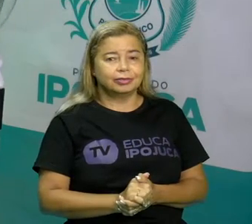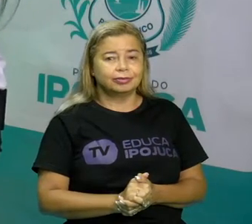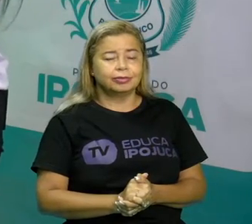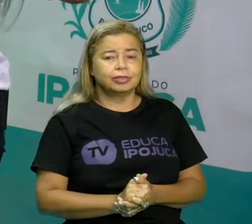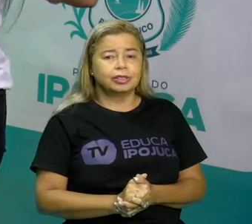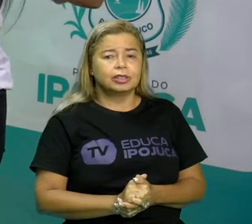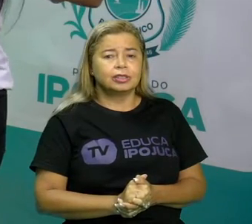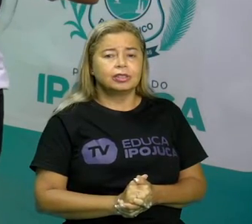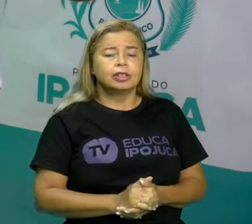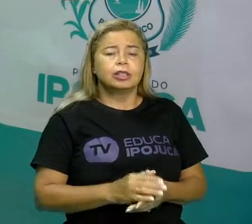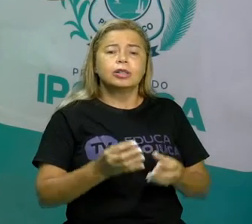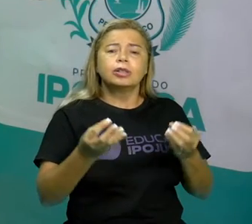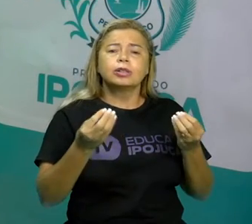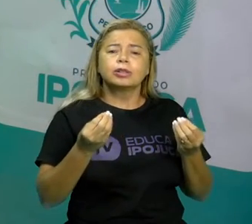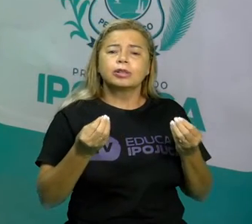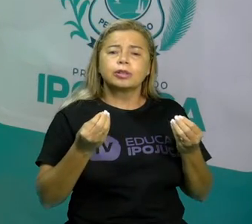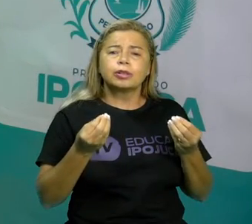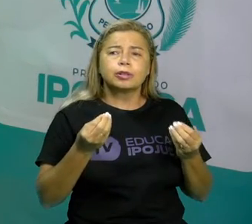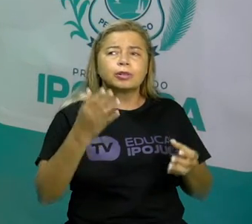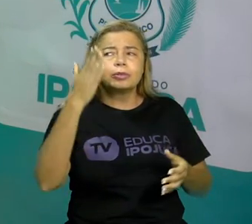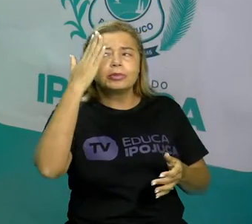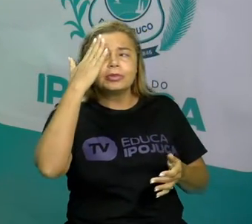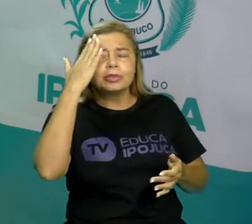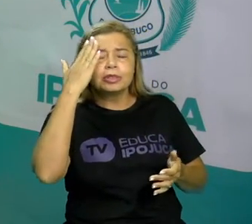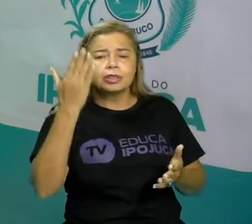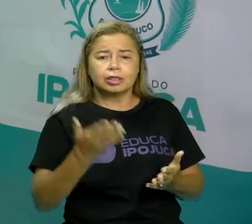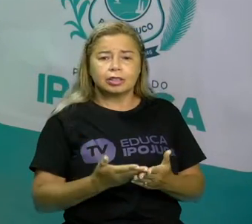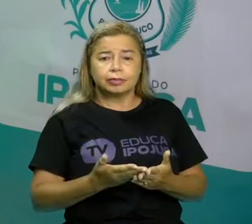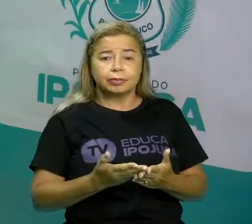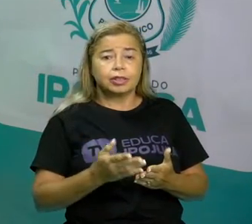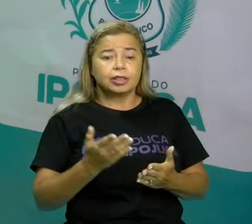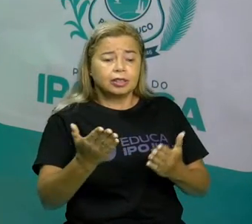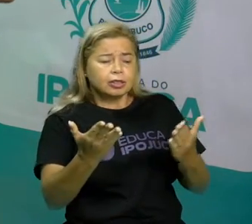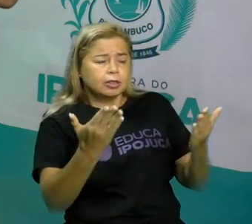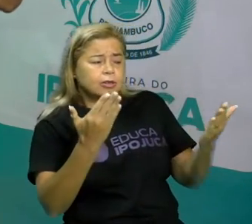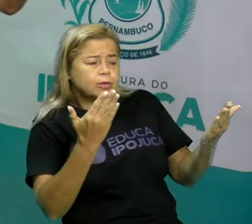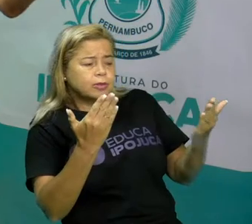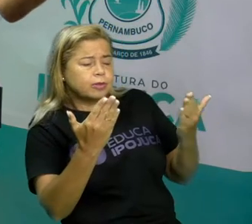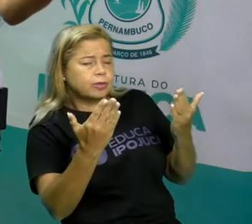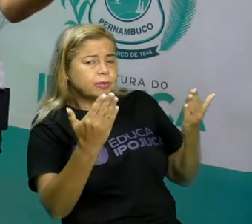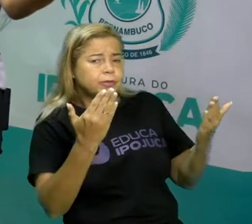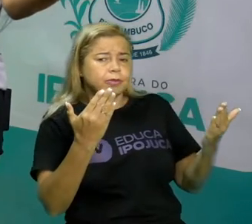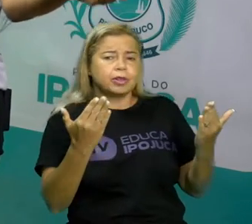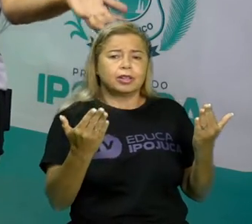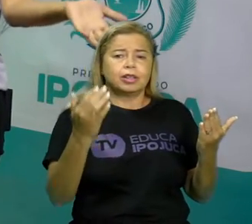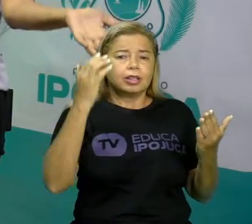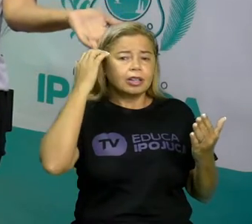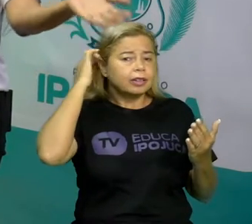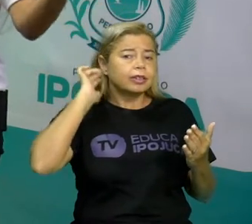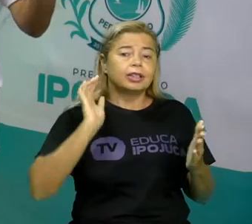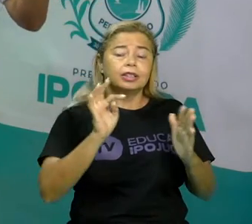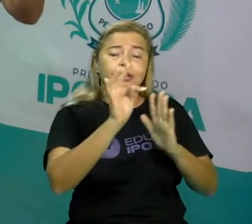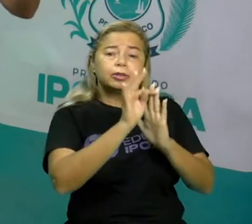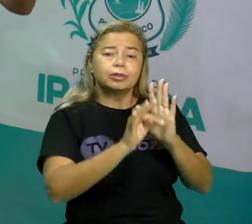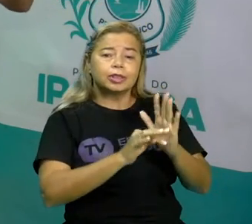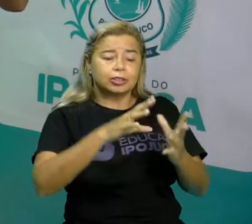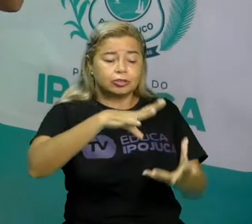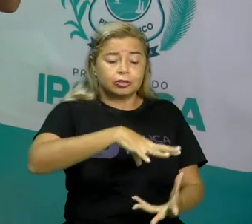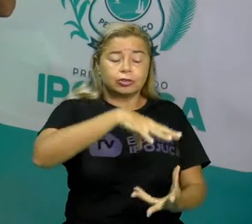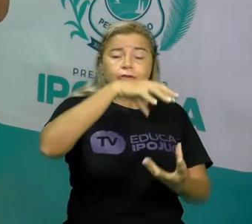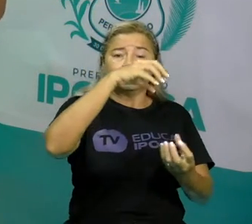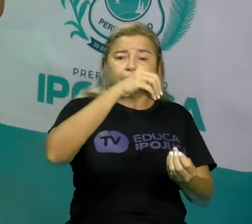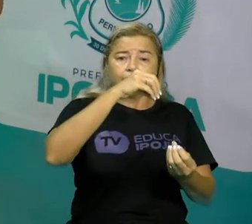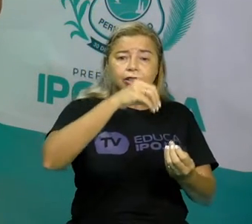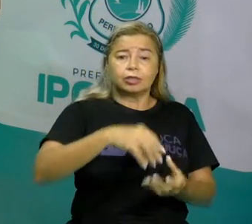comparar o que aconteceu na história de Liloca e o que aconteceu na outra historinha. Para a gente